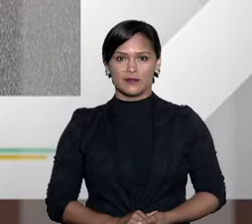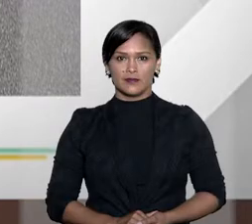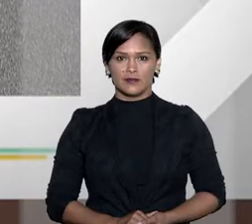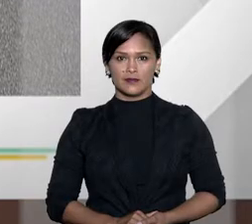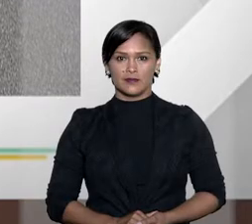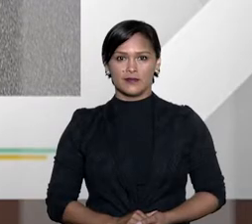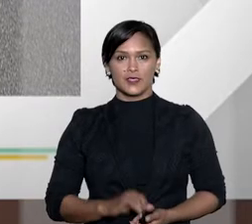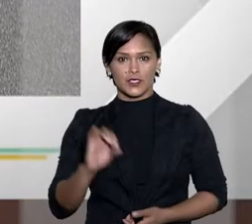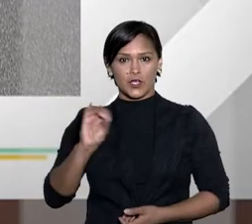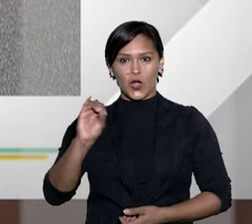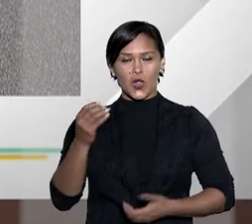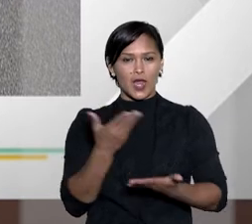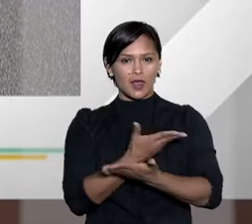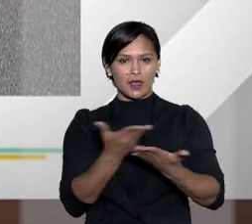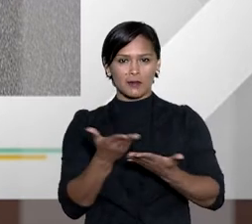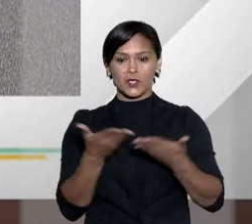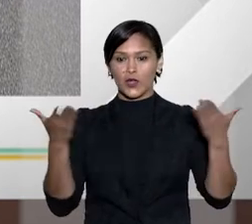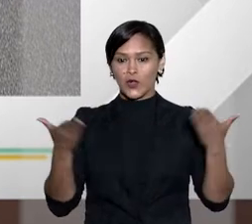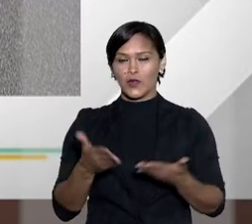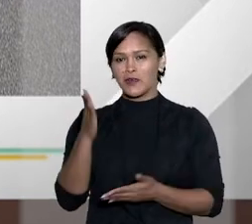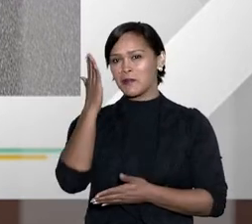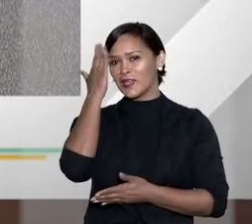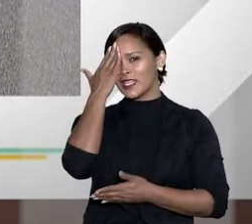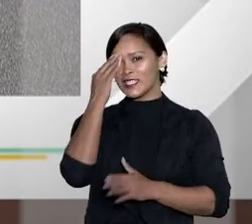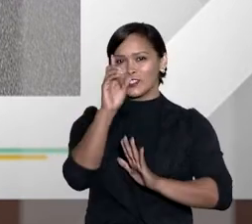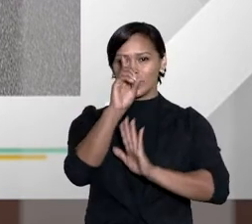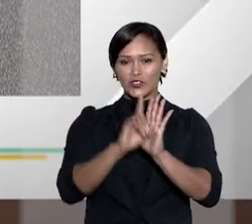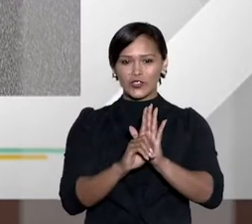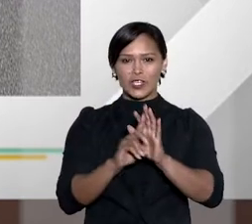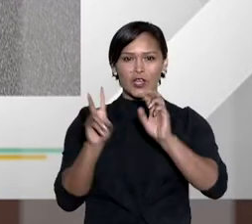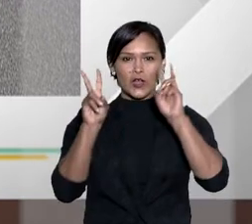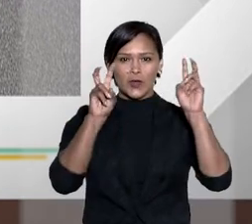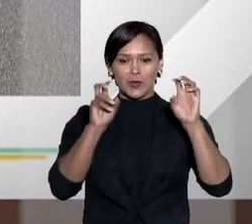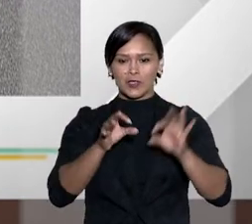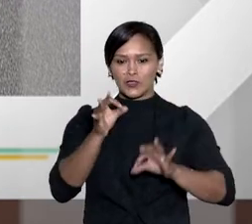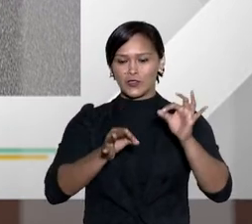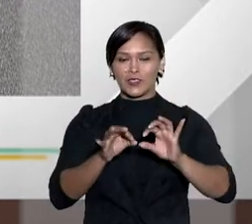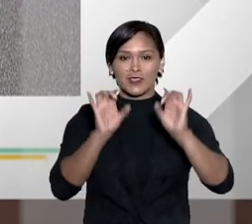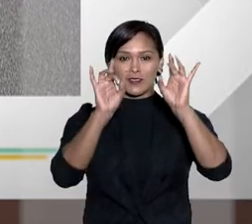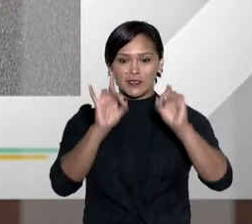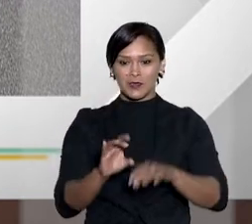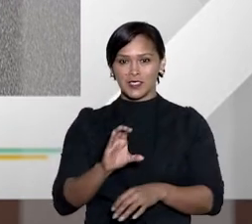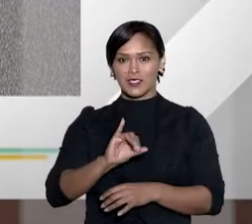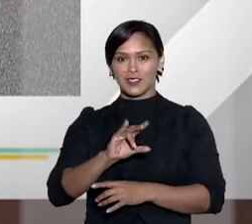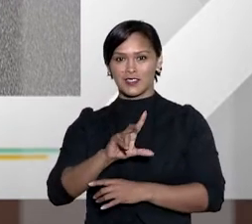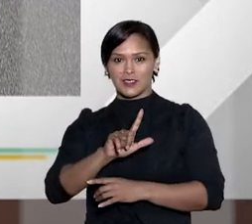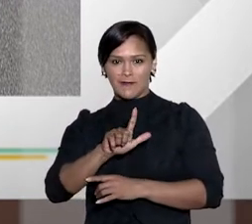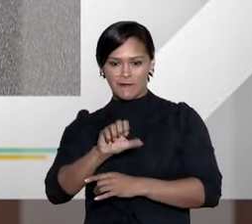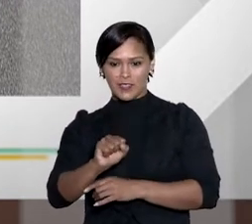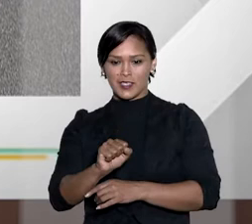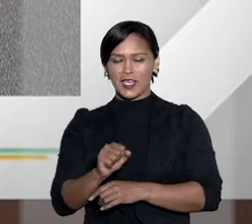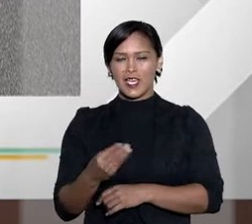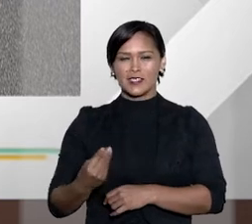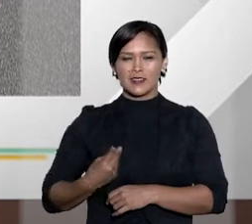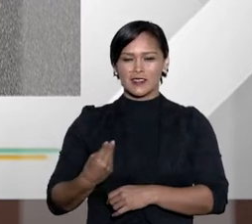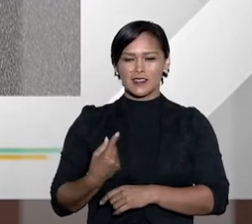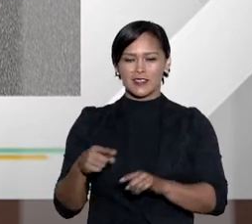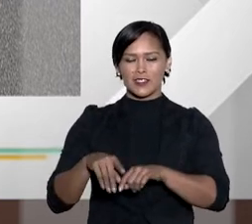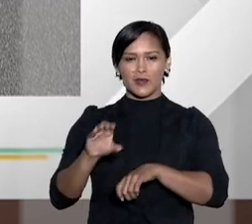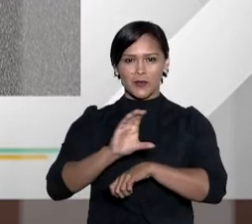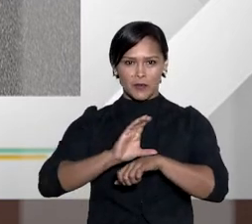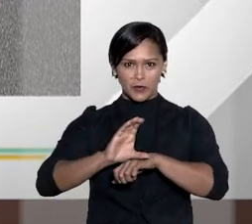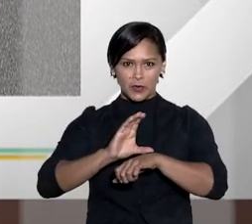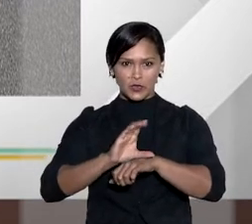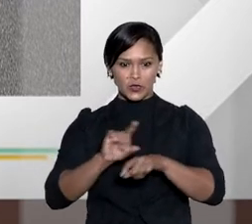Olá pessoal, hoje nós vamos entender direito sobre os Juizados Especiais Cíveis. Eles estão previstos na Constituição